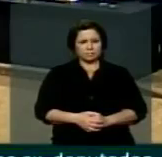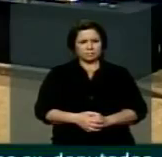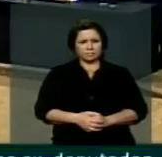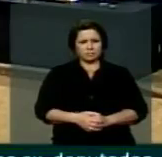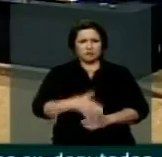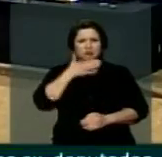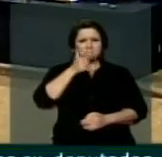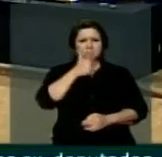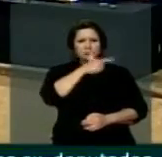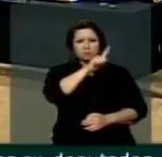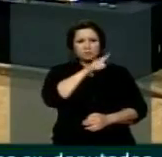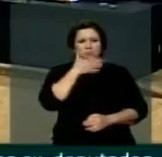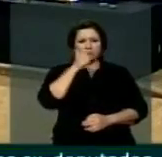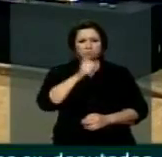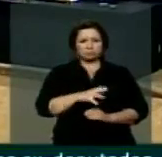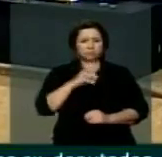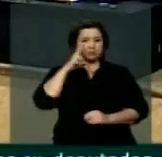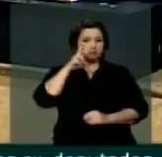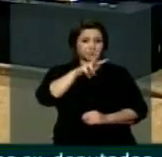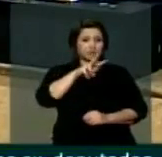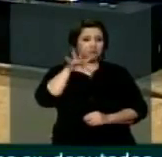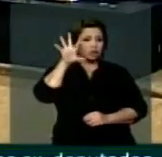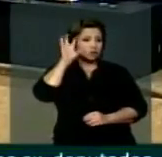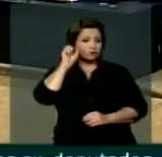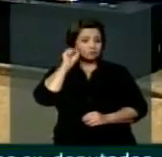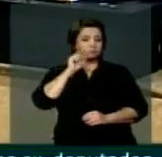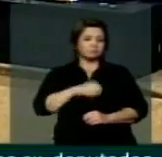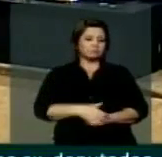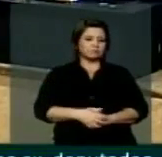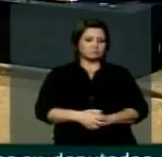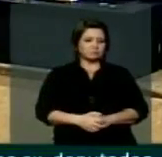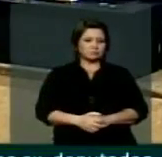ali é melhor que você fique com... Todos querem ver e ouvi-lo.